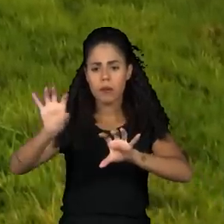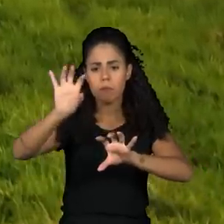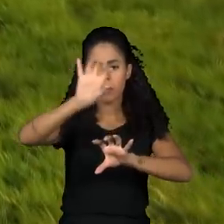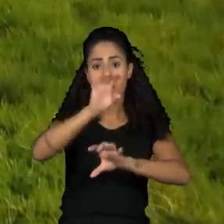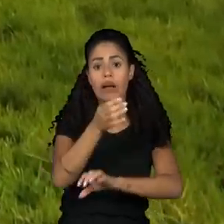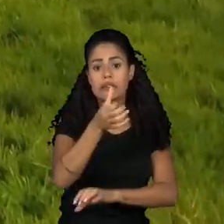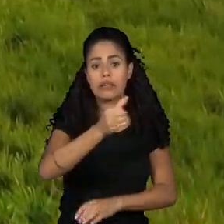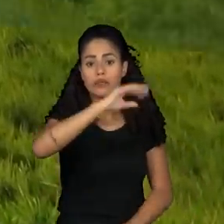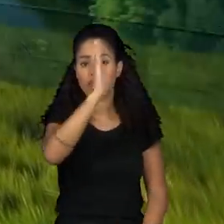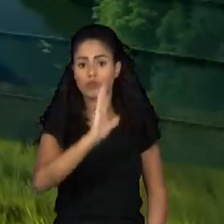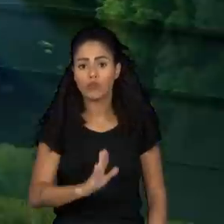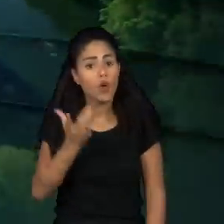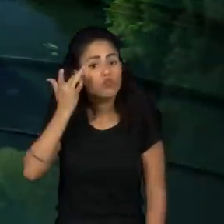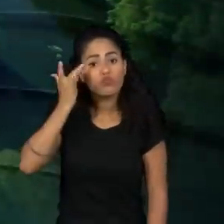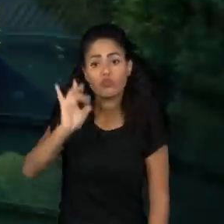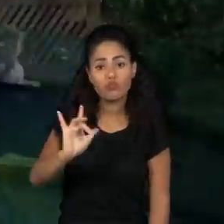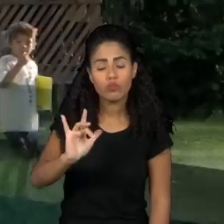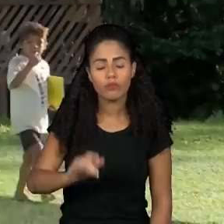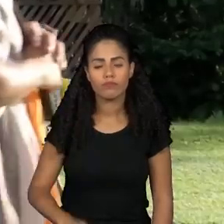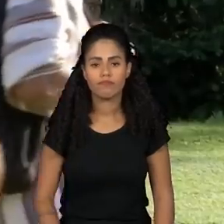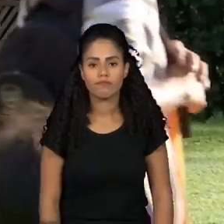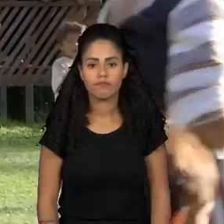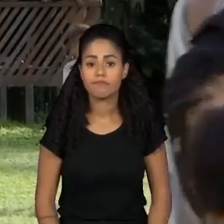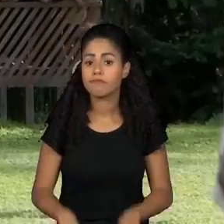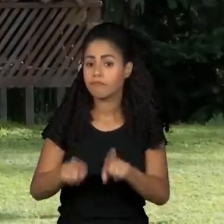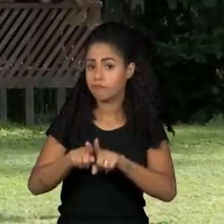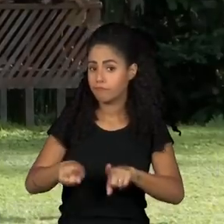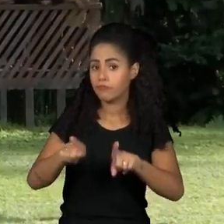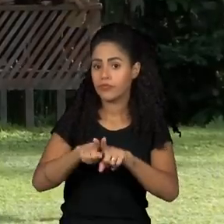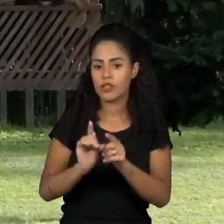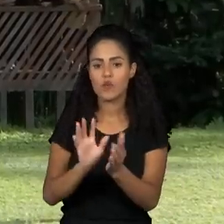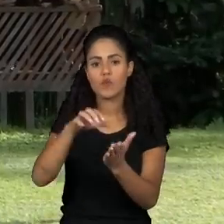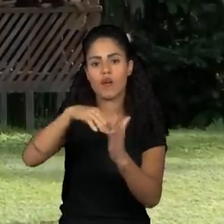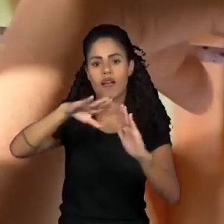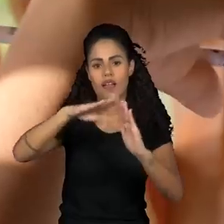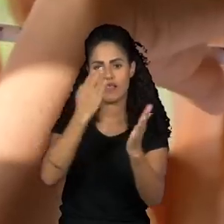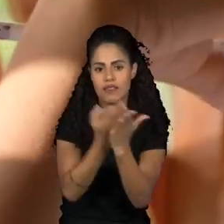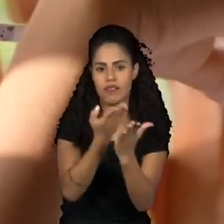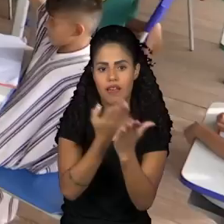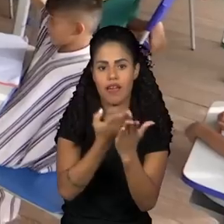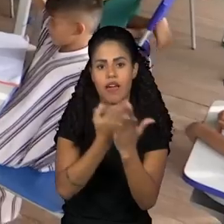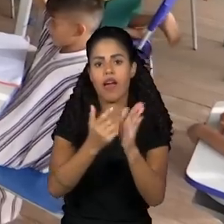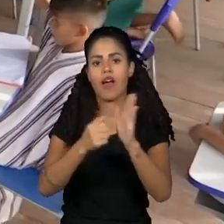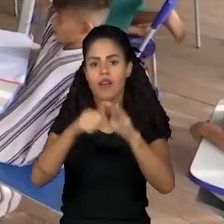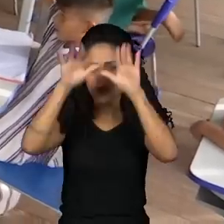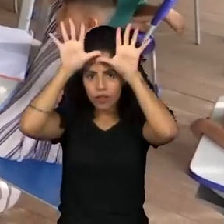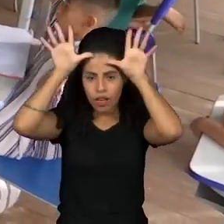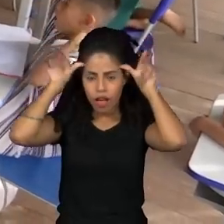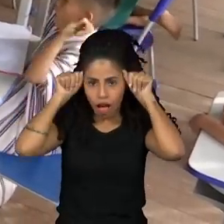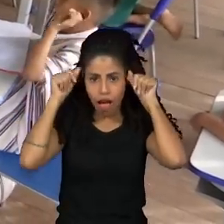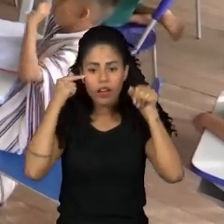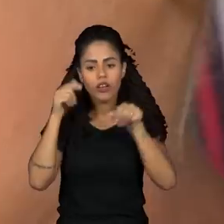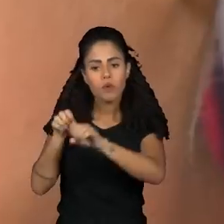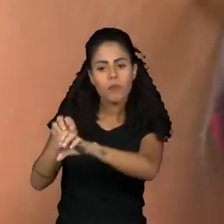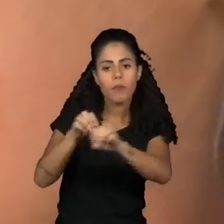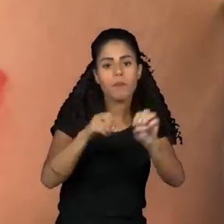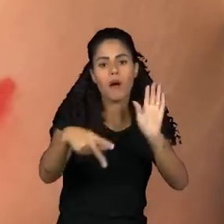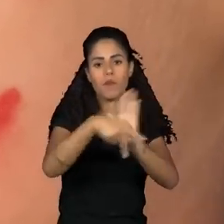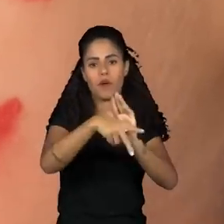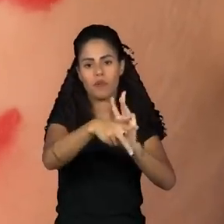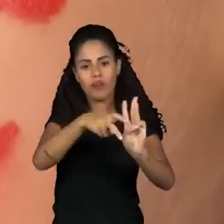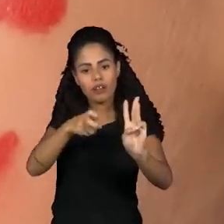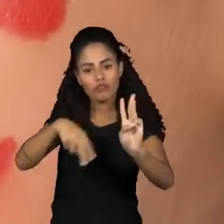brasileiros vivem. Conheça também a escola indígena Achaninka, no Acre, um espaço de aprendizado e